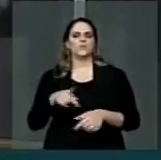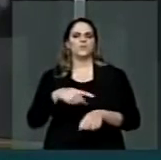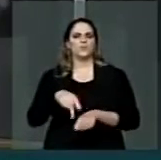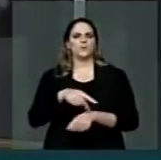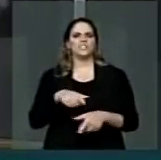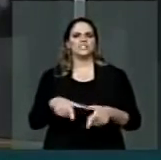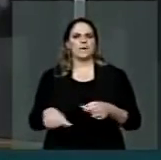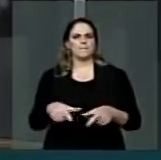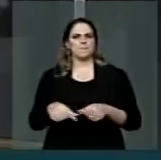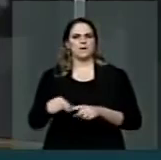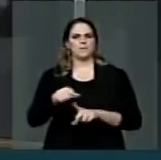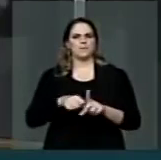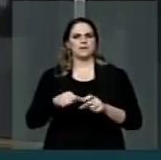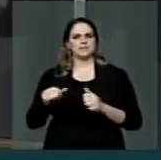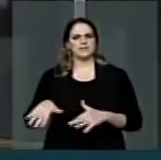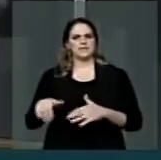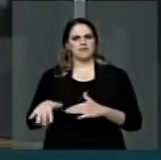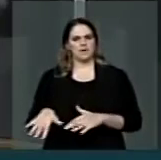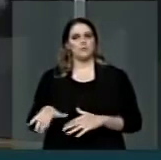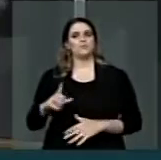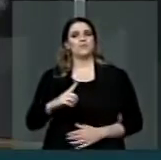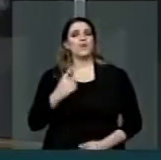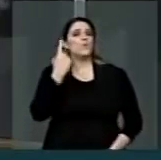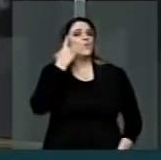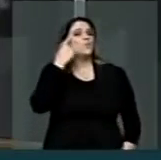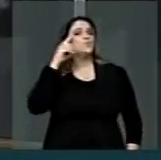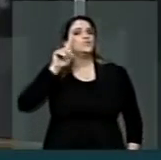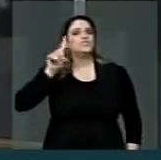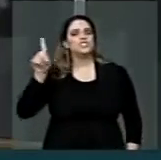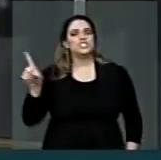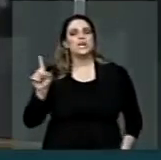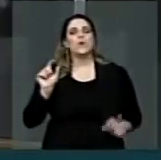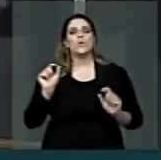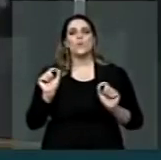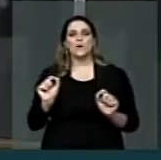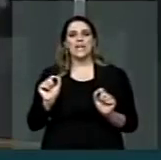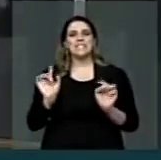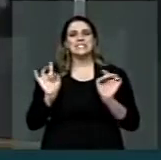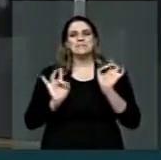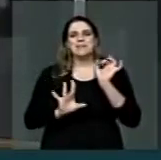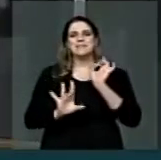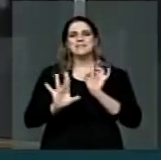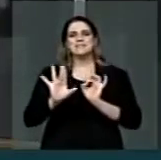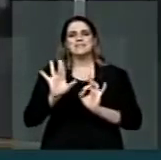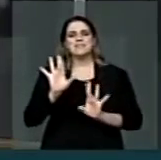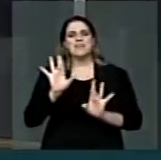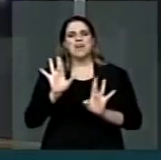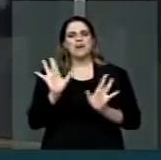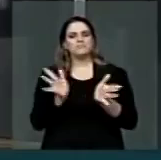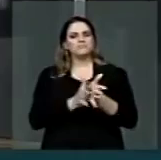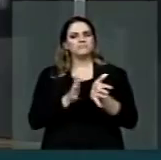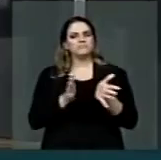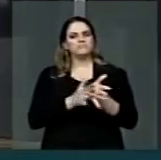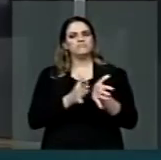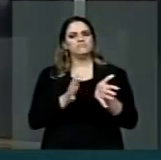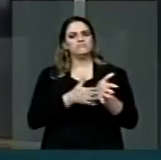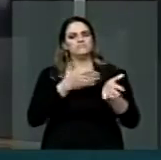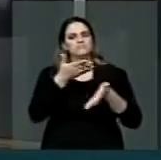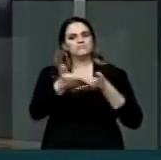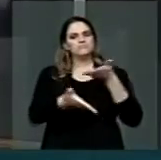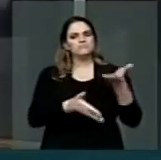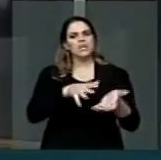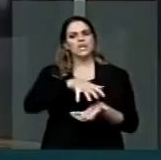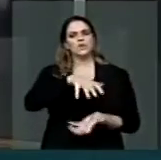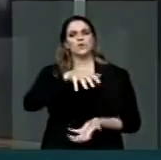setembro, um dia, o Japão para. Para para reverenciar os idosos. O Brasil precisa começar a aprender a reverenciar os